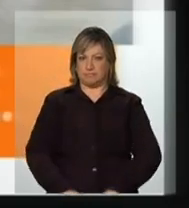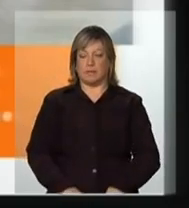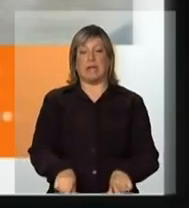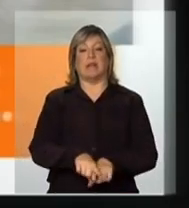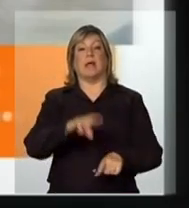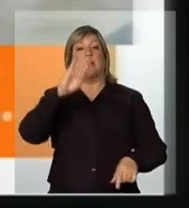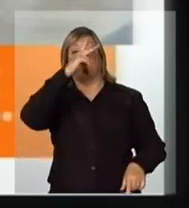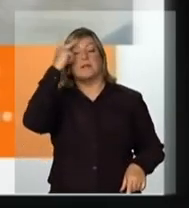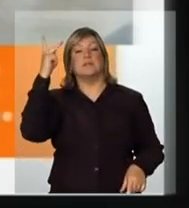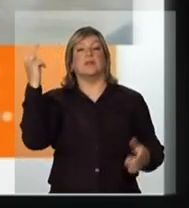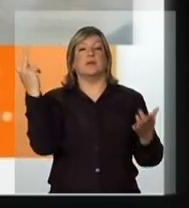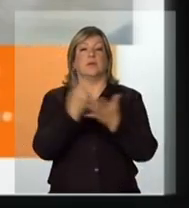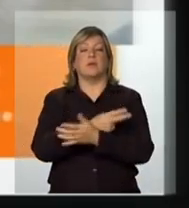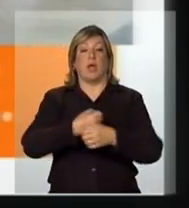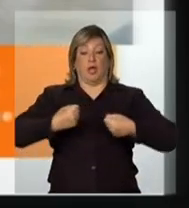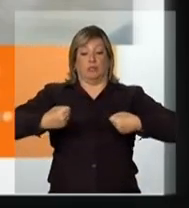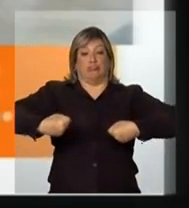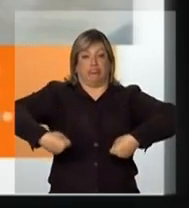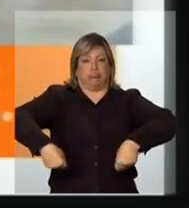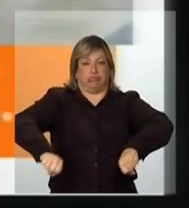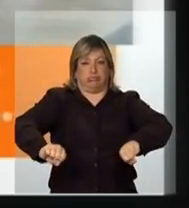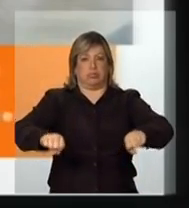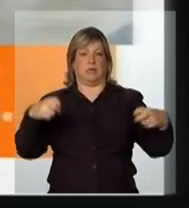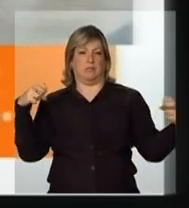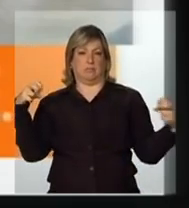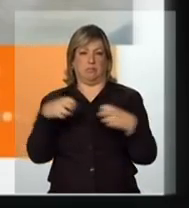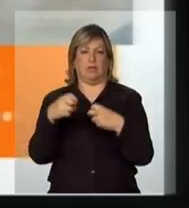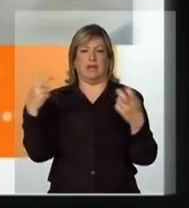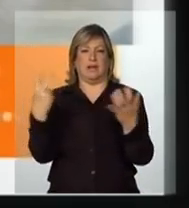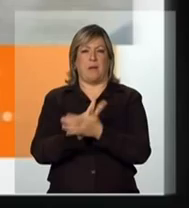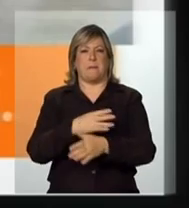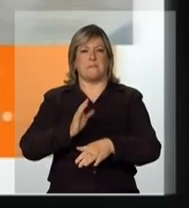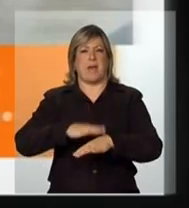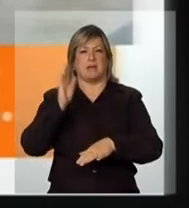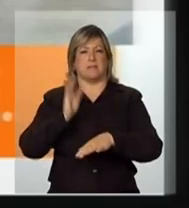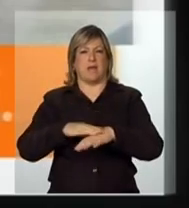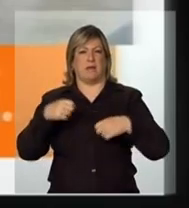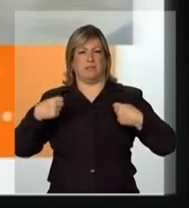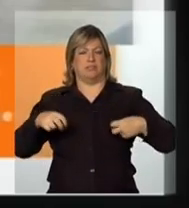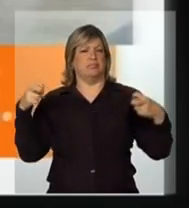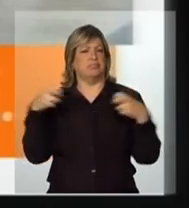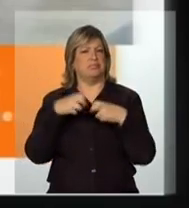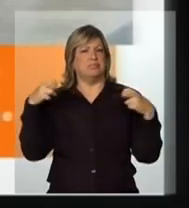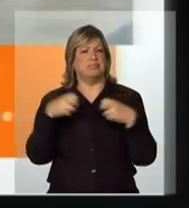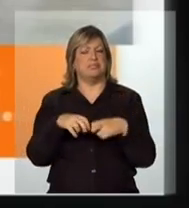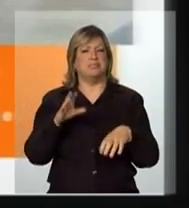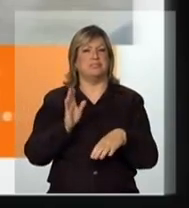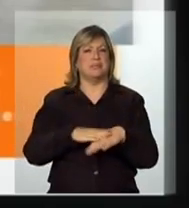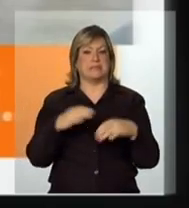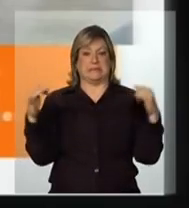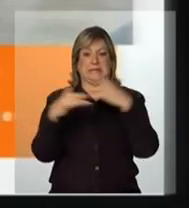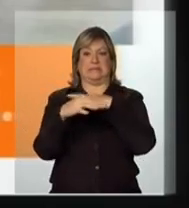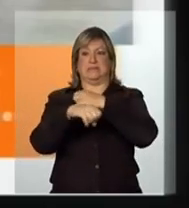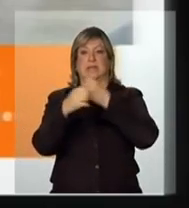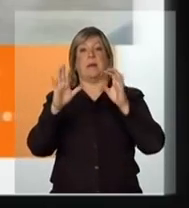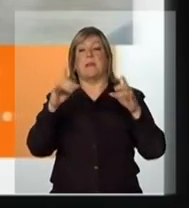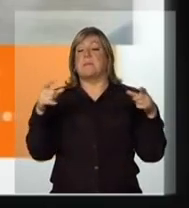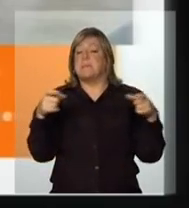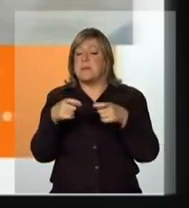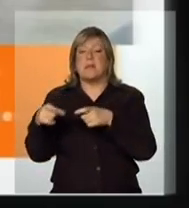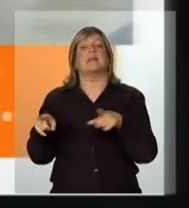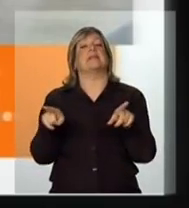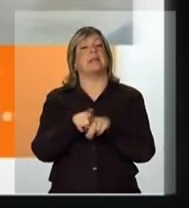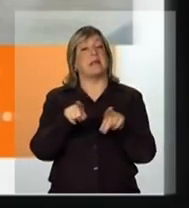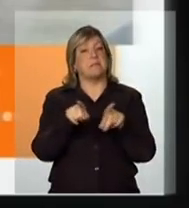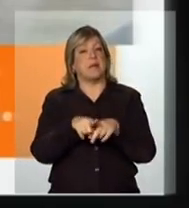prioritários. Motociclistas, cuja taxa de acidente e mortalidade vem crescendo, não só nas grandes cidades, mas também nos pequenos